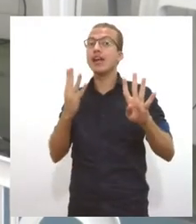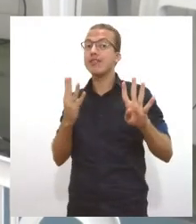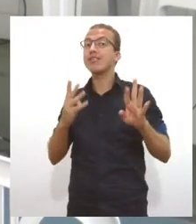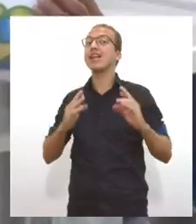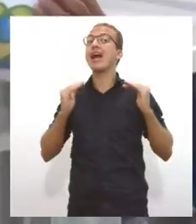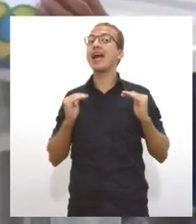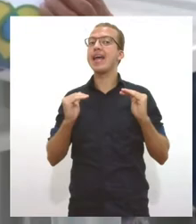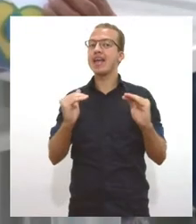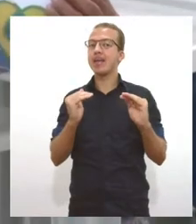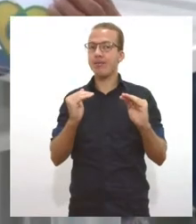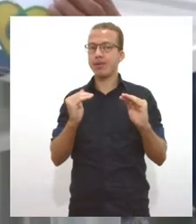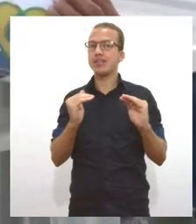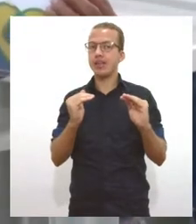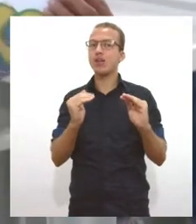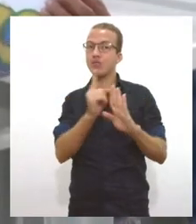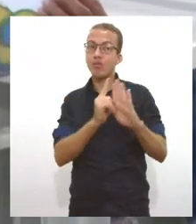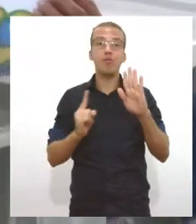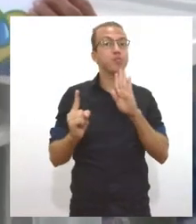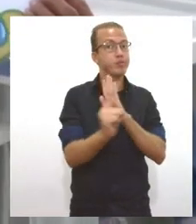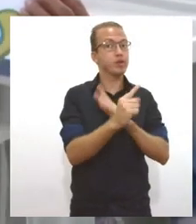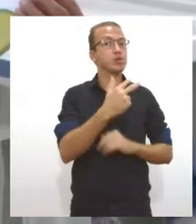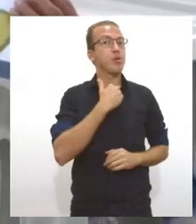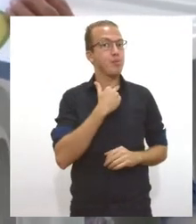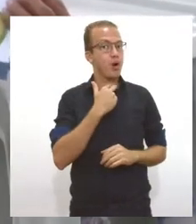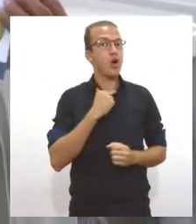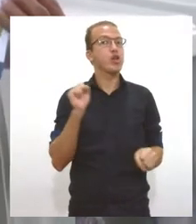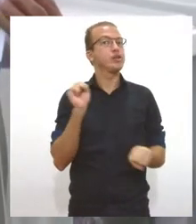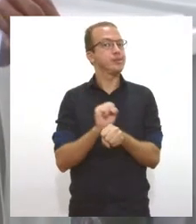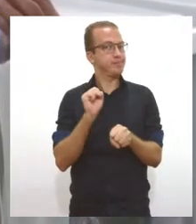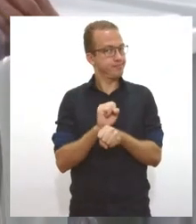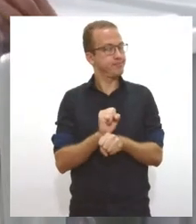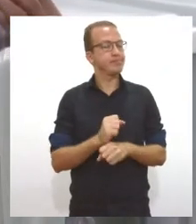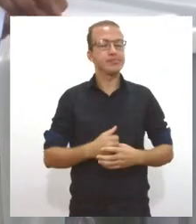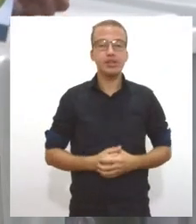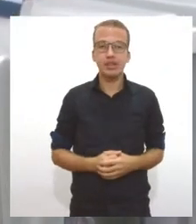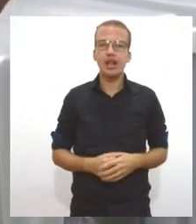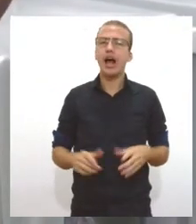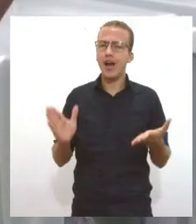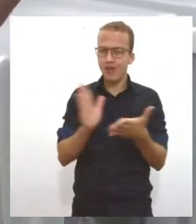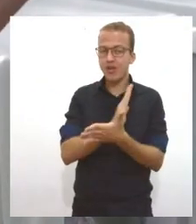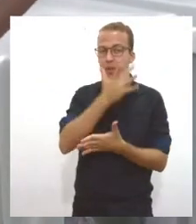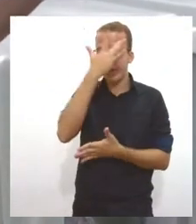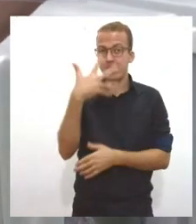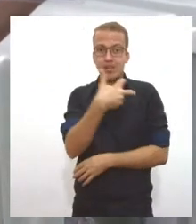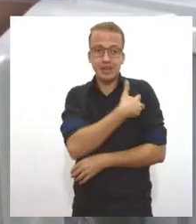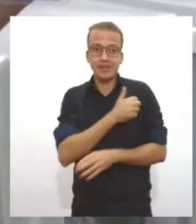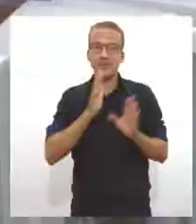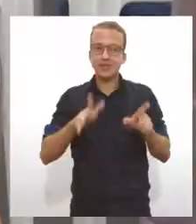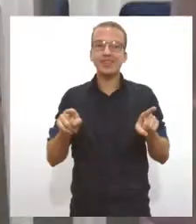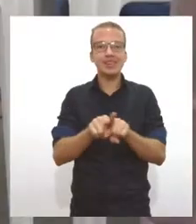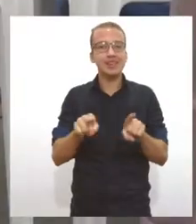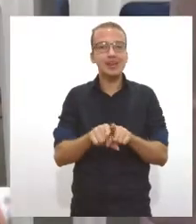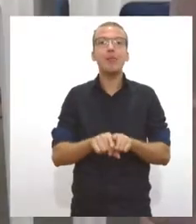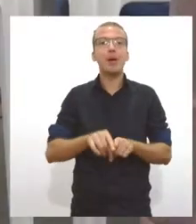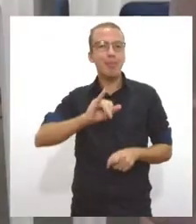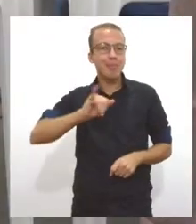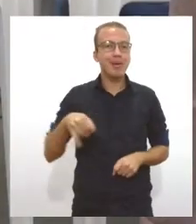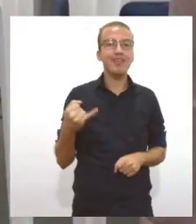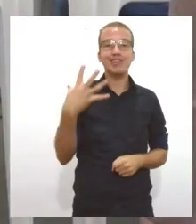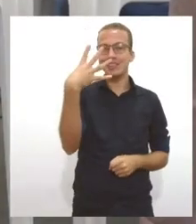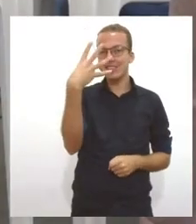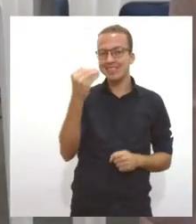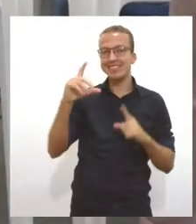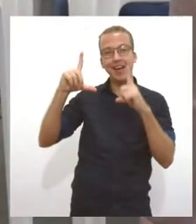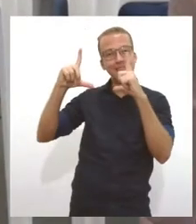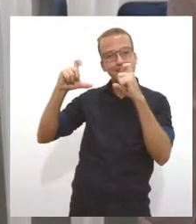segunda dose. Tem gente que, além de tomar a dose, faz questão de registrar o momento. Tem uma hora muito importante na vida